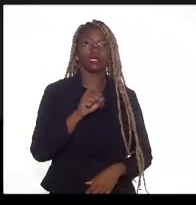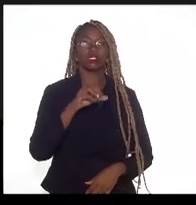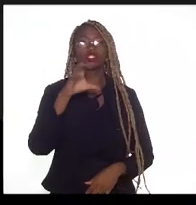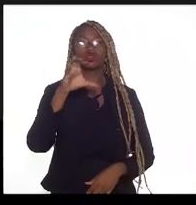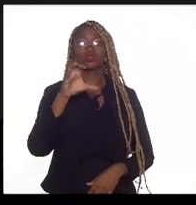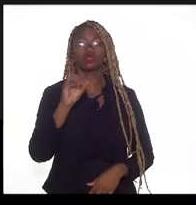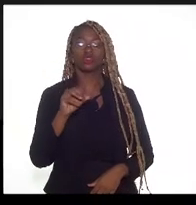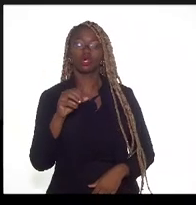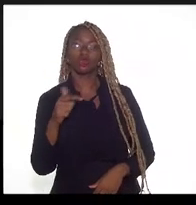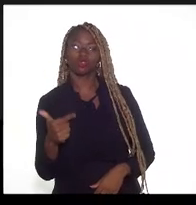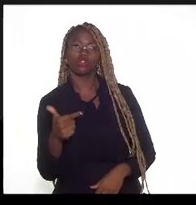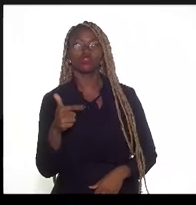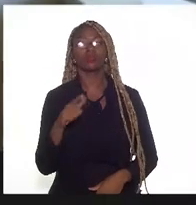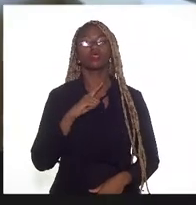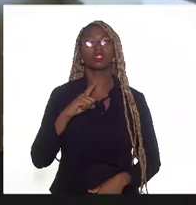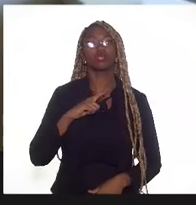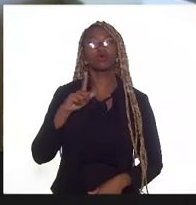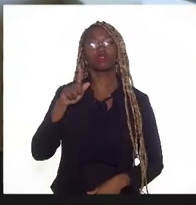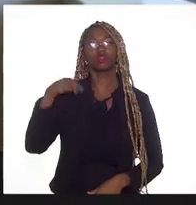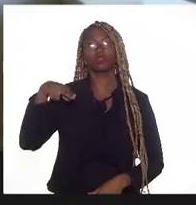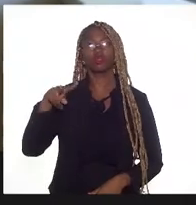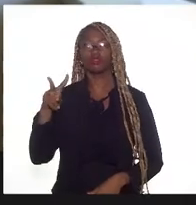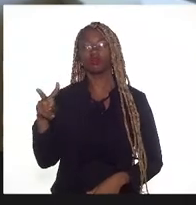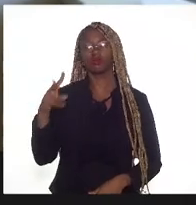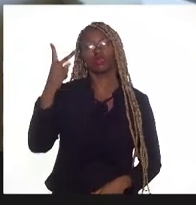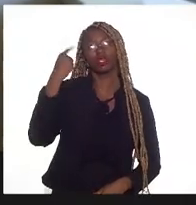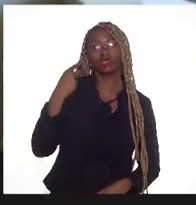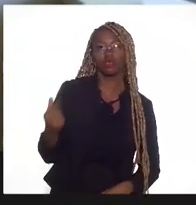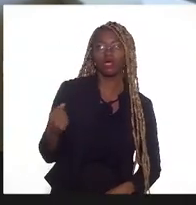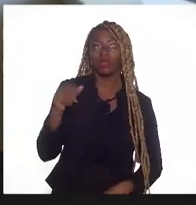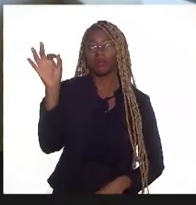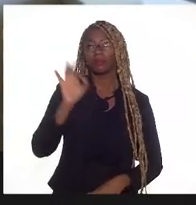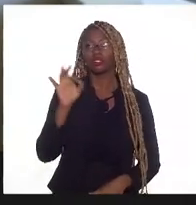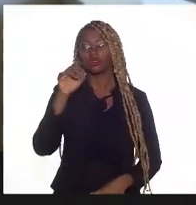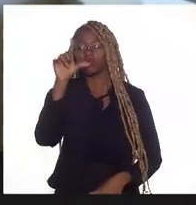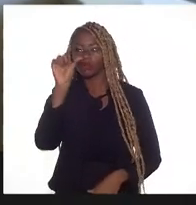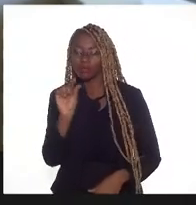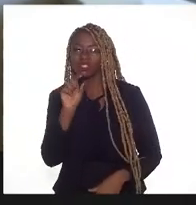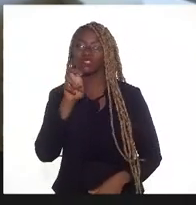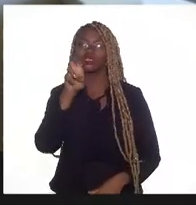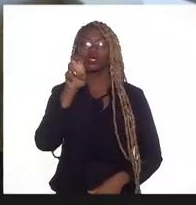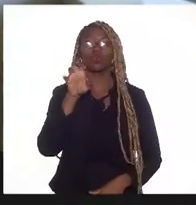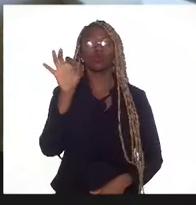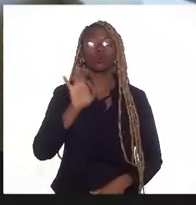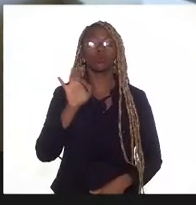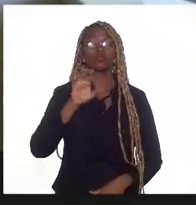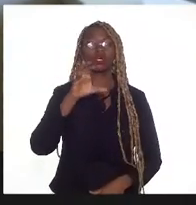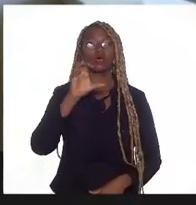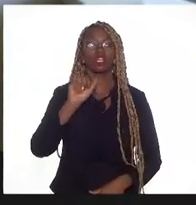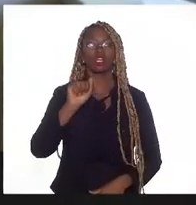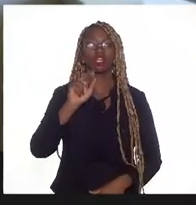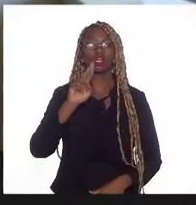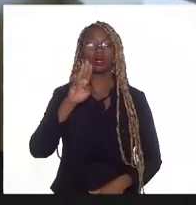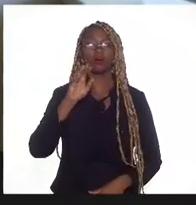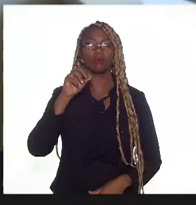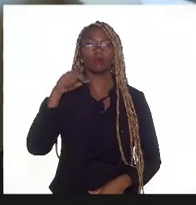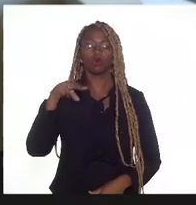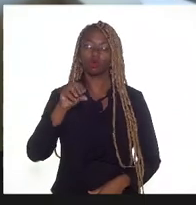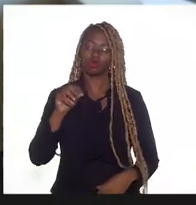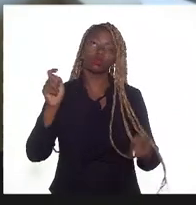ficar com o gás natural e mandar para a terra no percentual mínimo de 5% do carbônico, que é o possível.